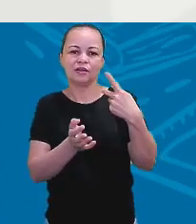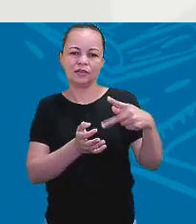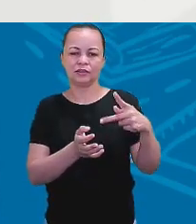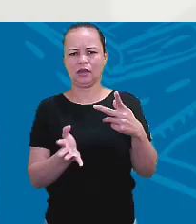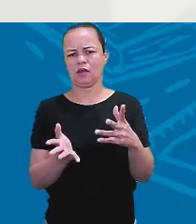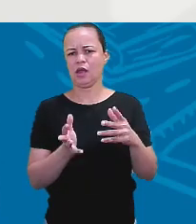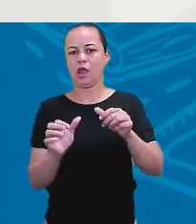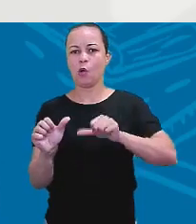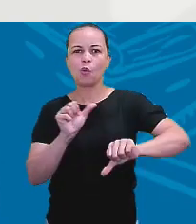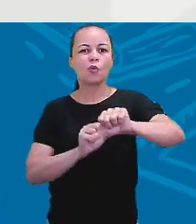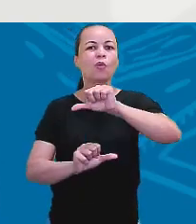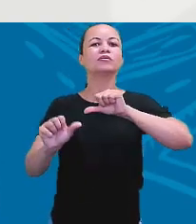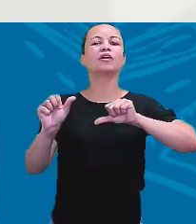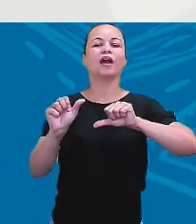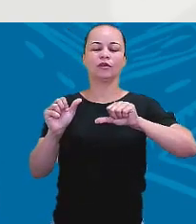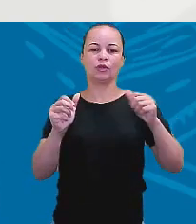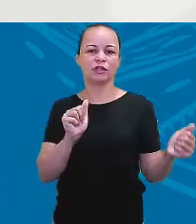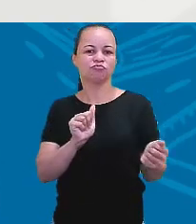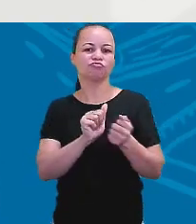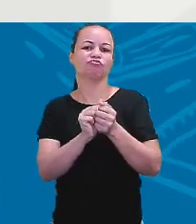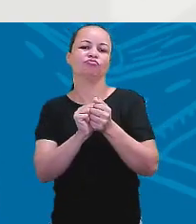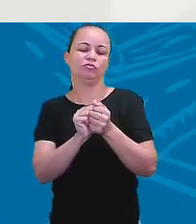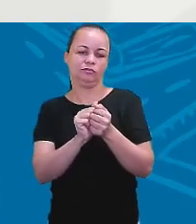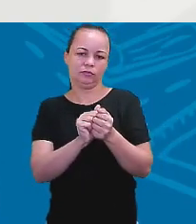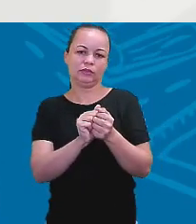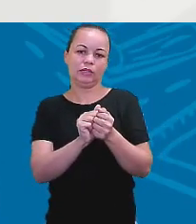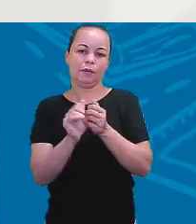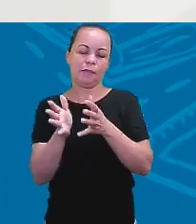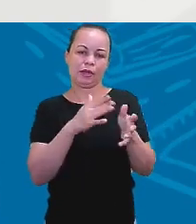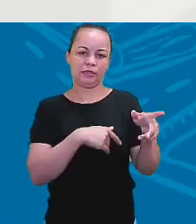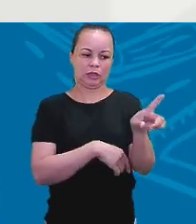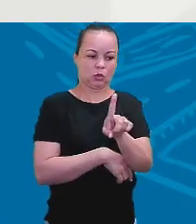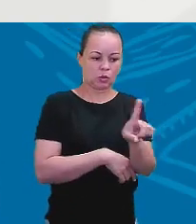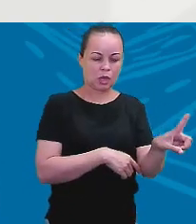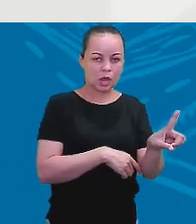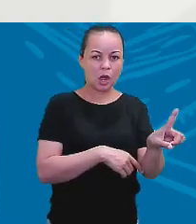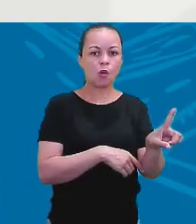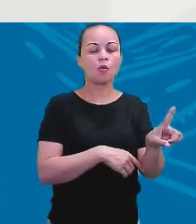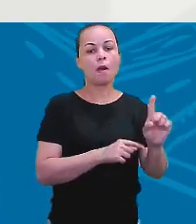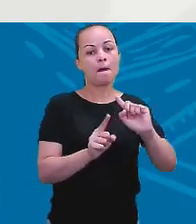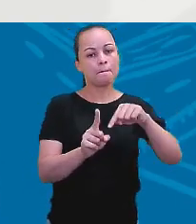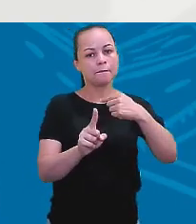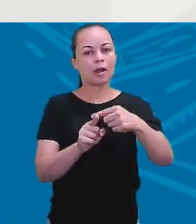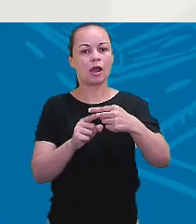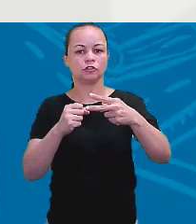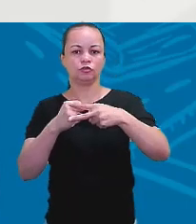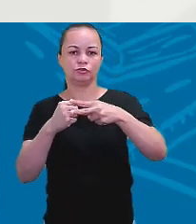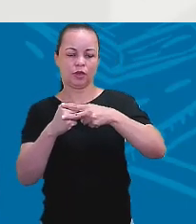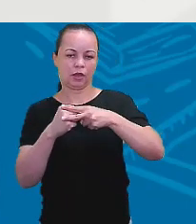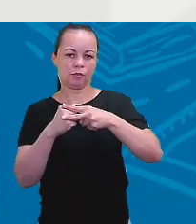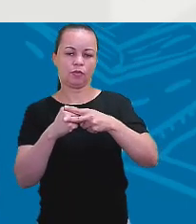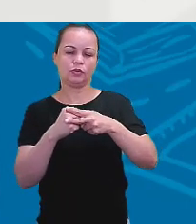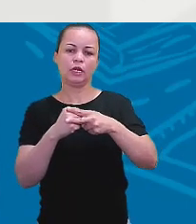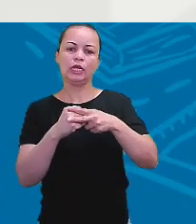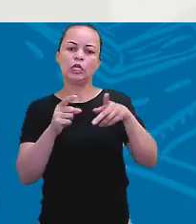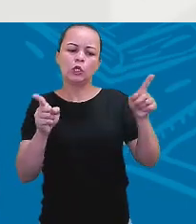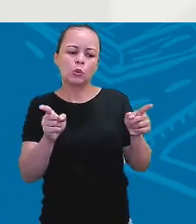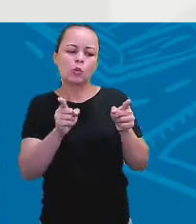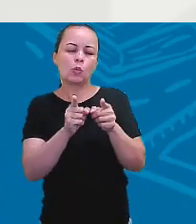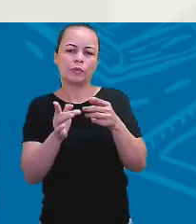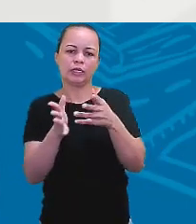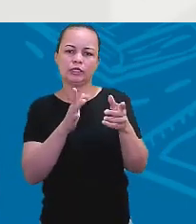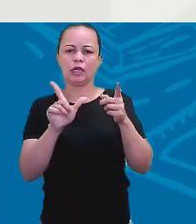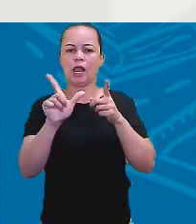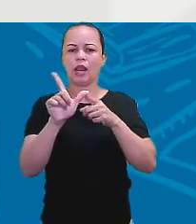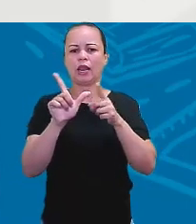Contraída é o contrato, que é aquela que a gente junta a partir de negação mais o verbo e omite, geralmente, uma